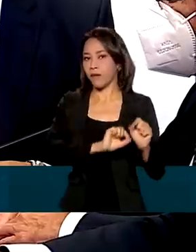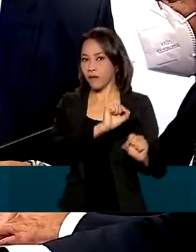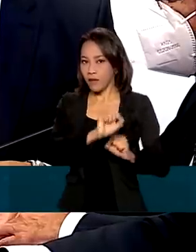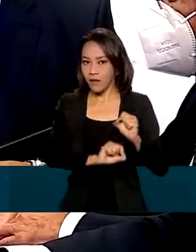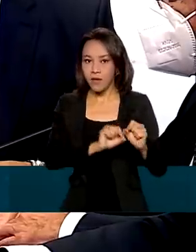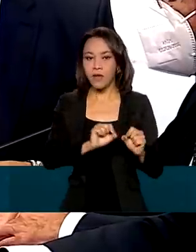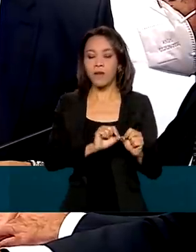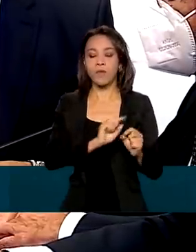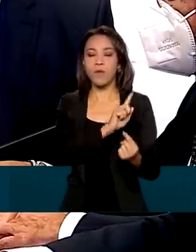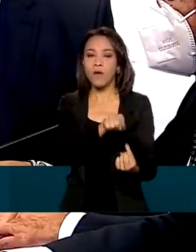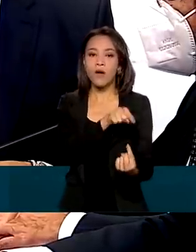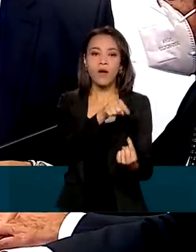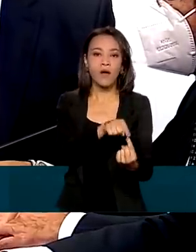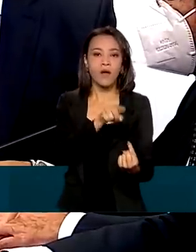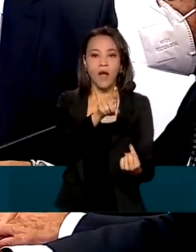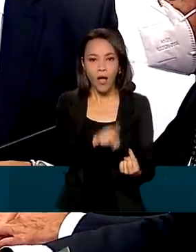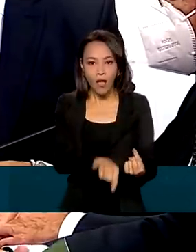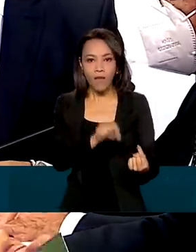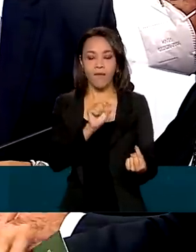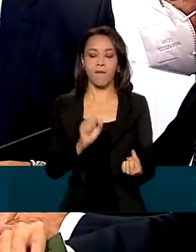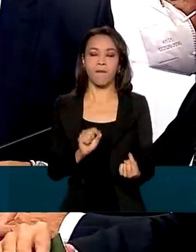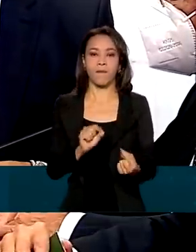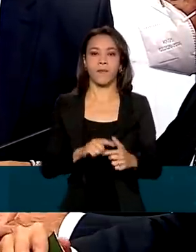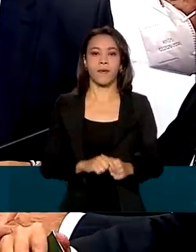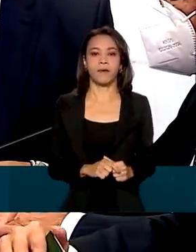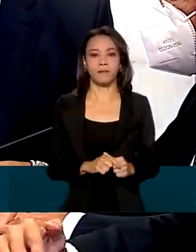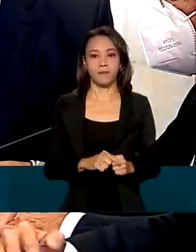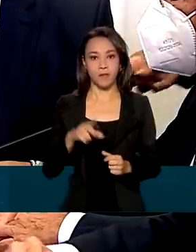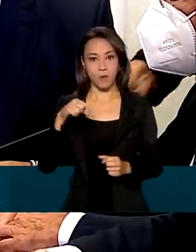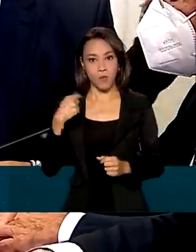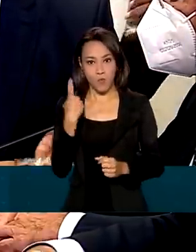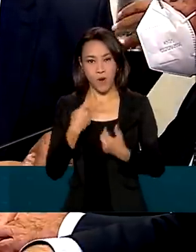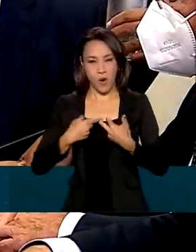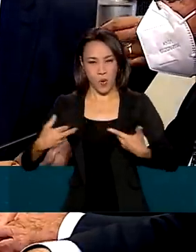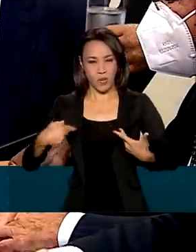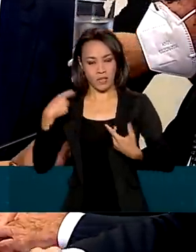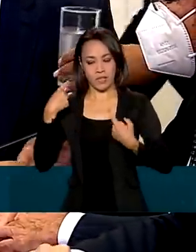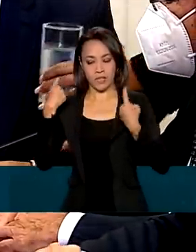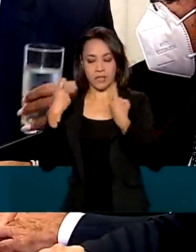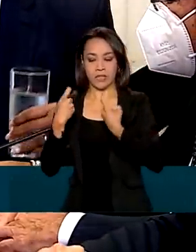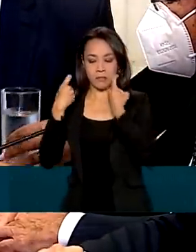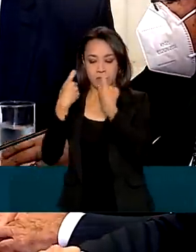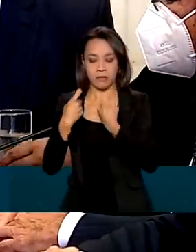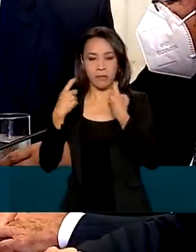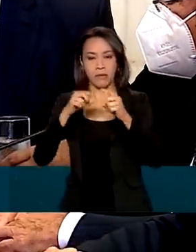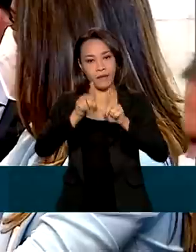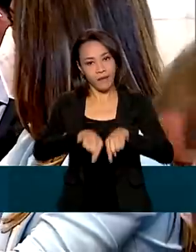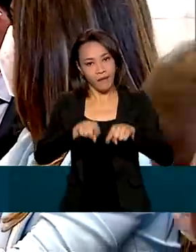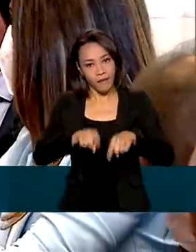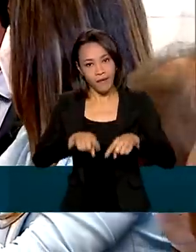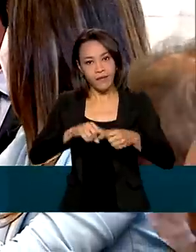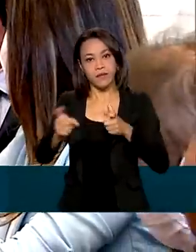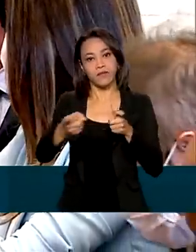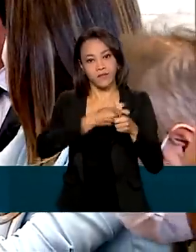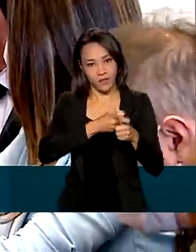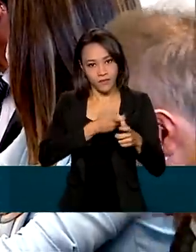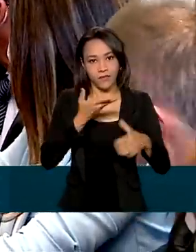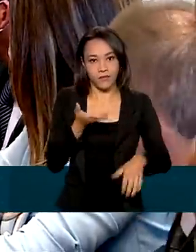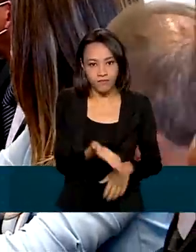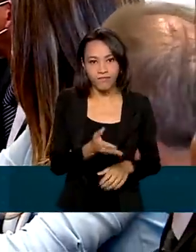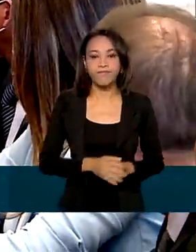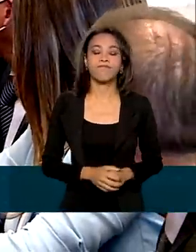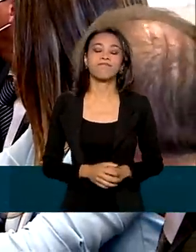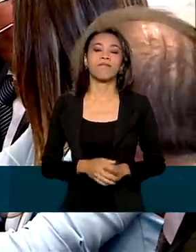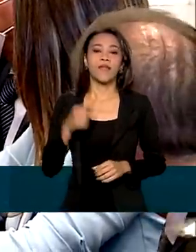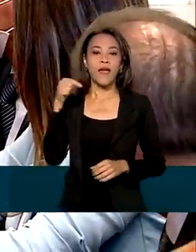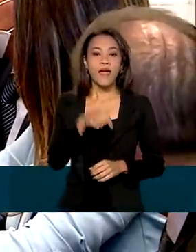ordenamento a uma questão que nos preocupa muito, essa questão dos precatórios. A PEC dos precatórios